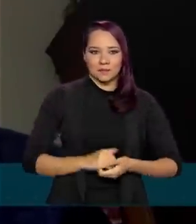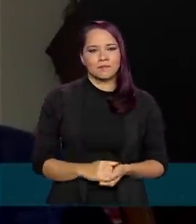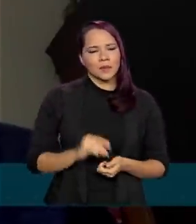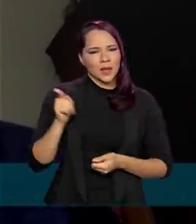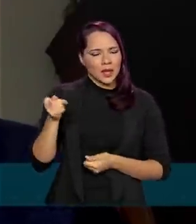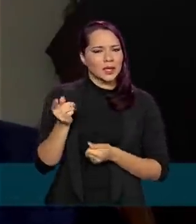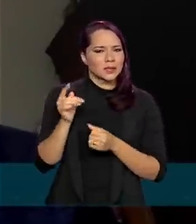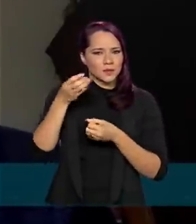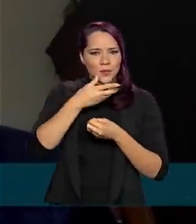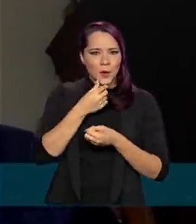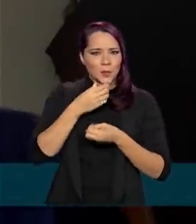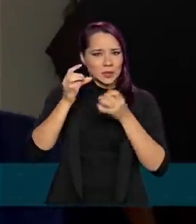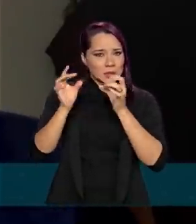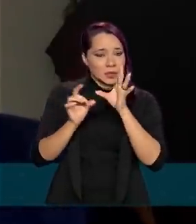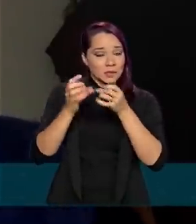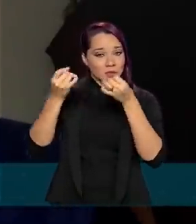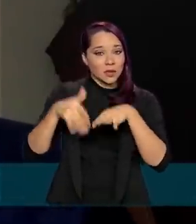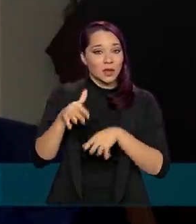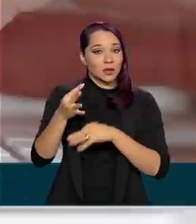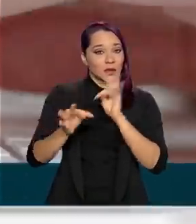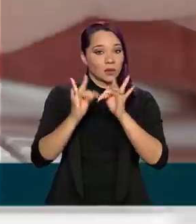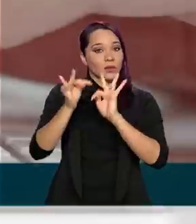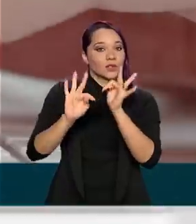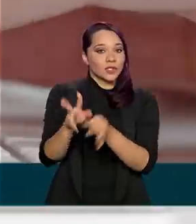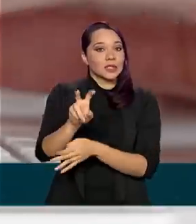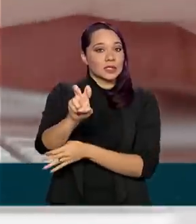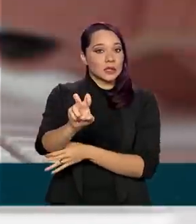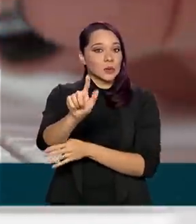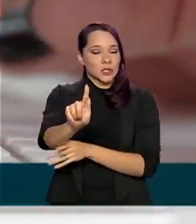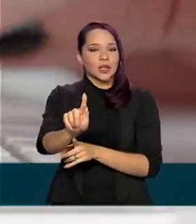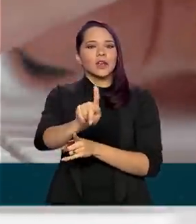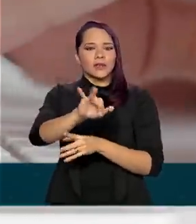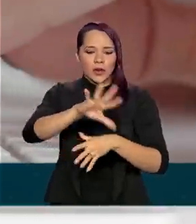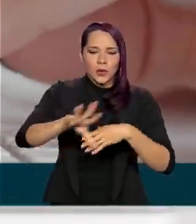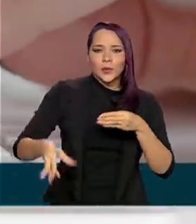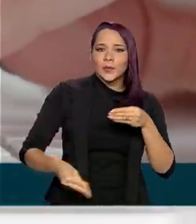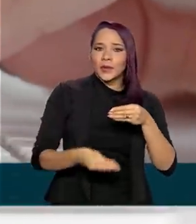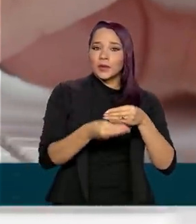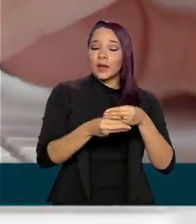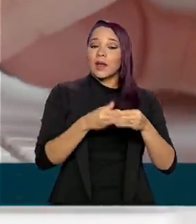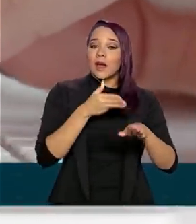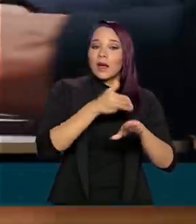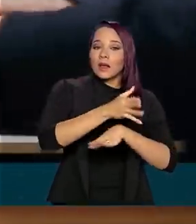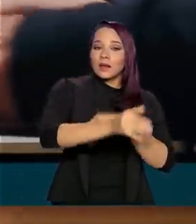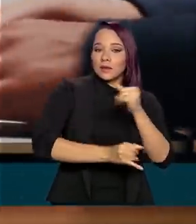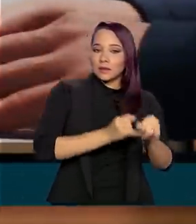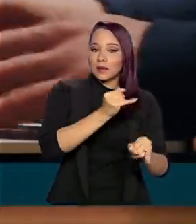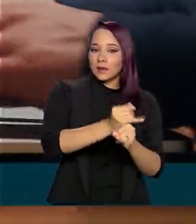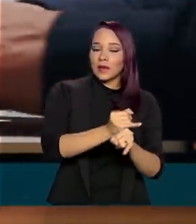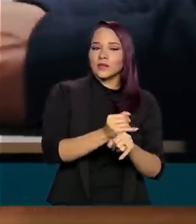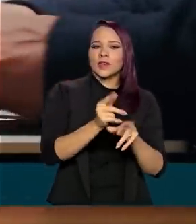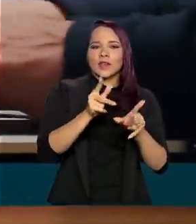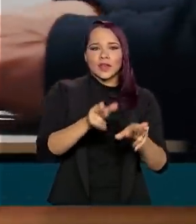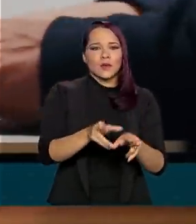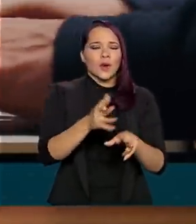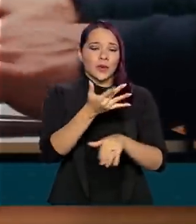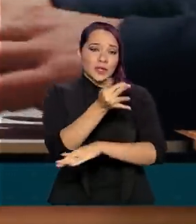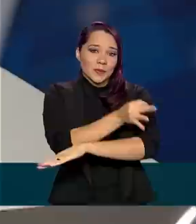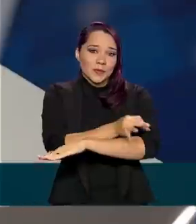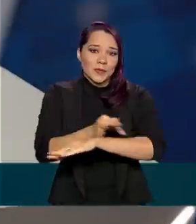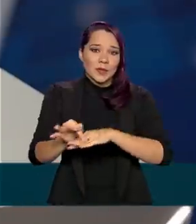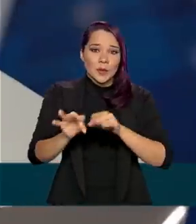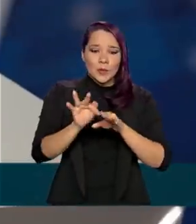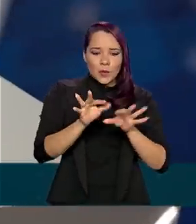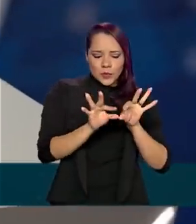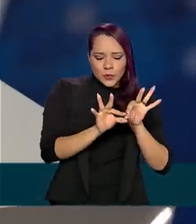especialista afirma que a tecnologia móvel do 5G irá complementar as formas de acesso à internet, como a física, por fibra